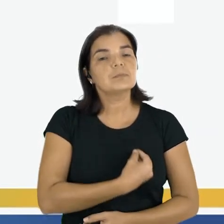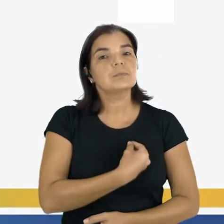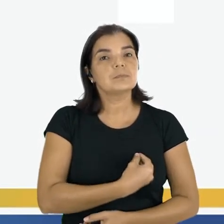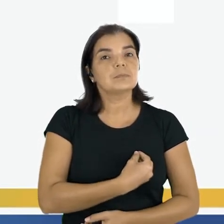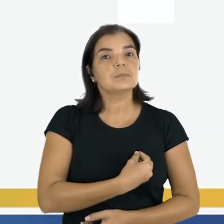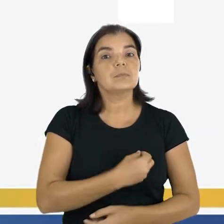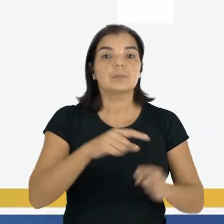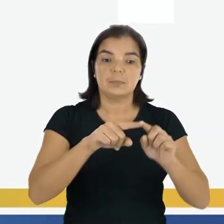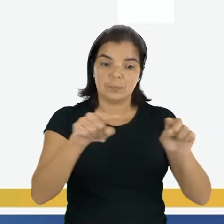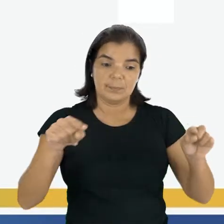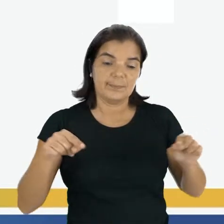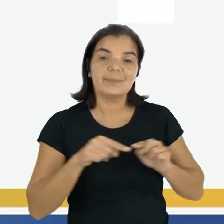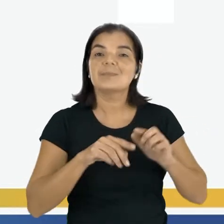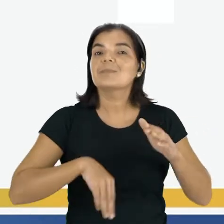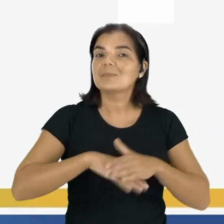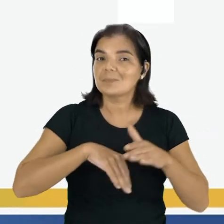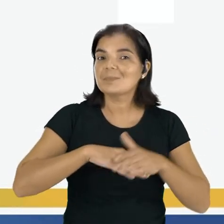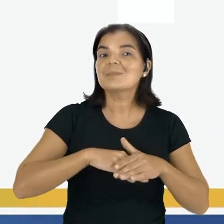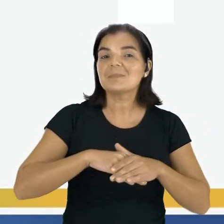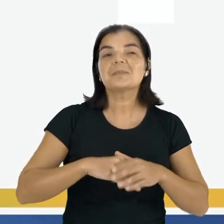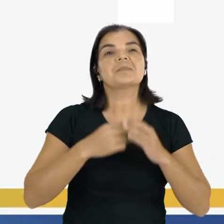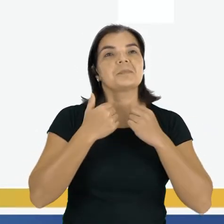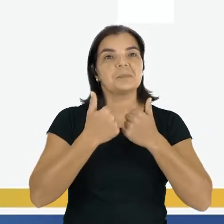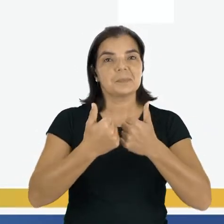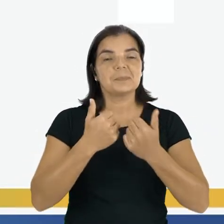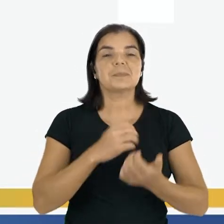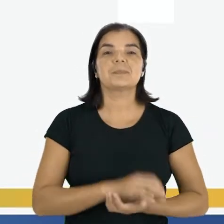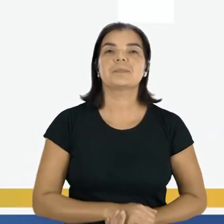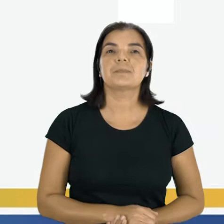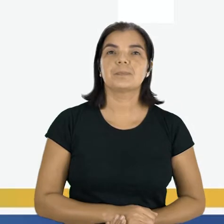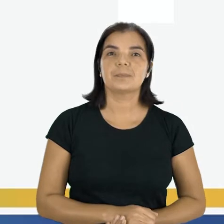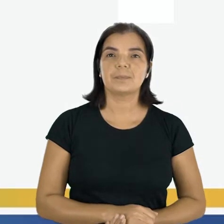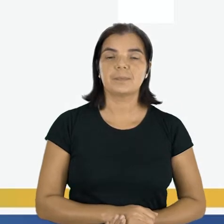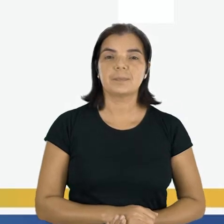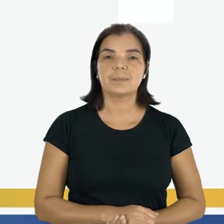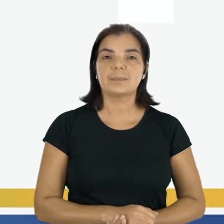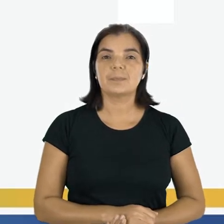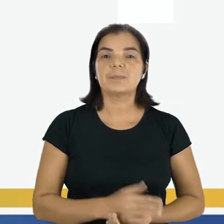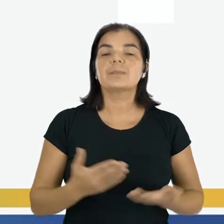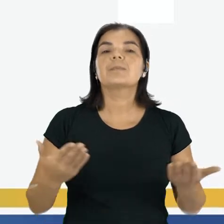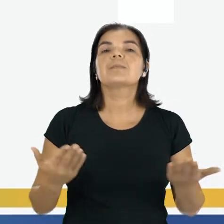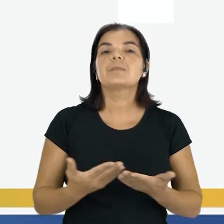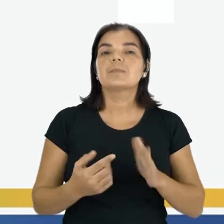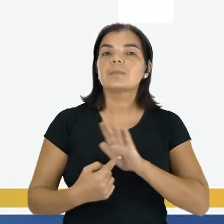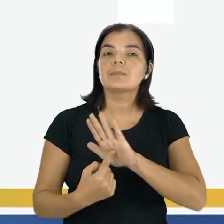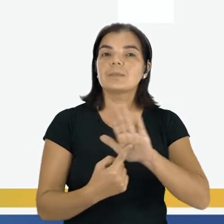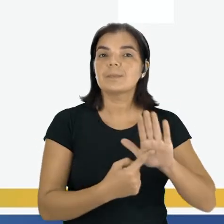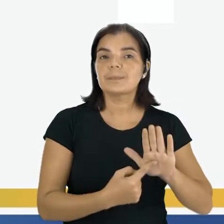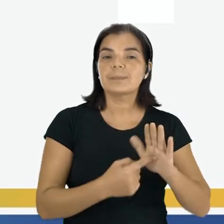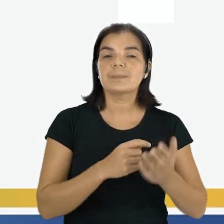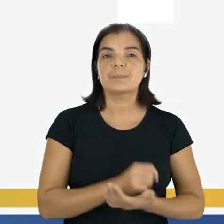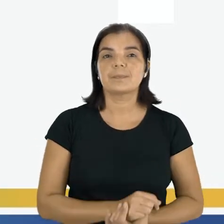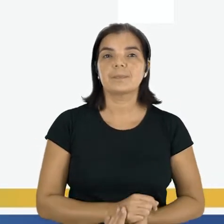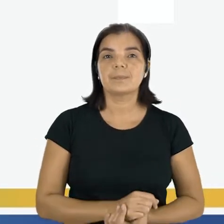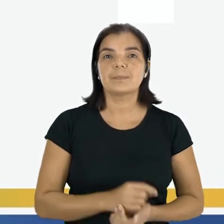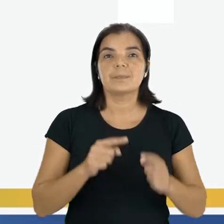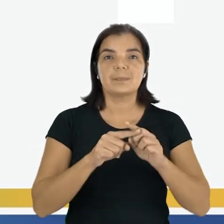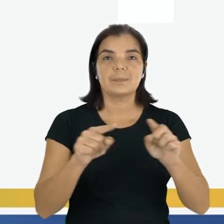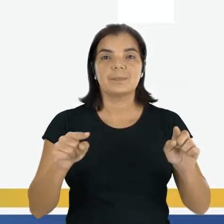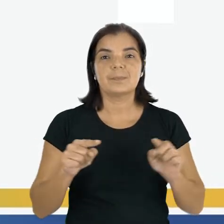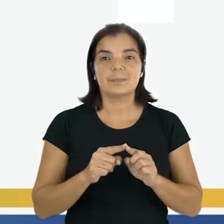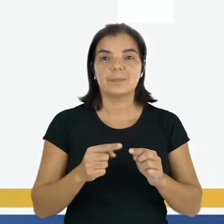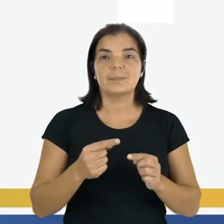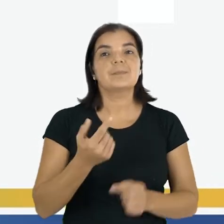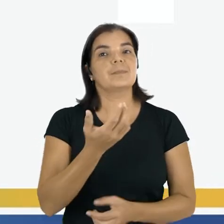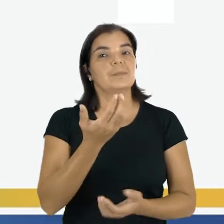Felipe está na quadra. Muito bem. E agora, onde o Felipe apareceu? Na sala